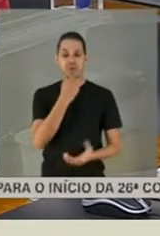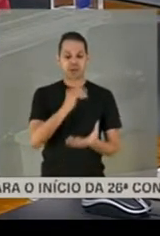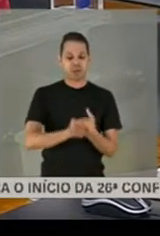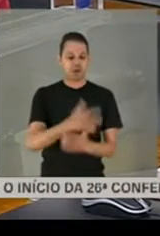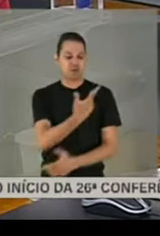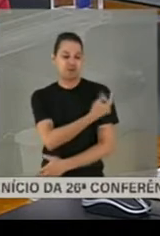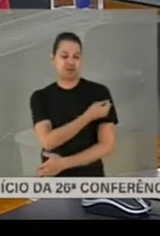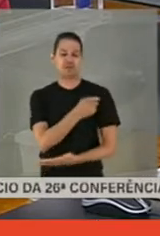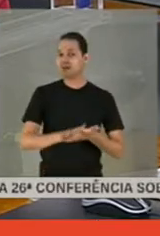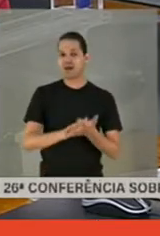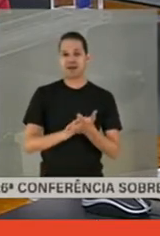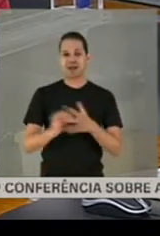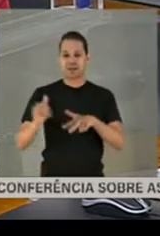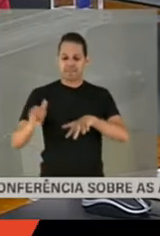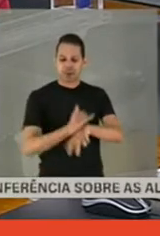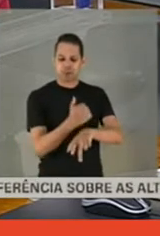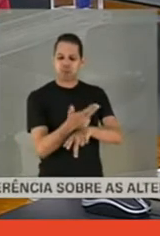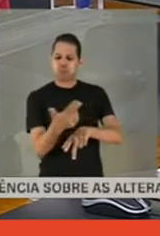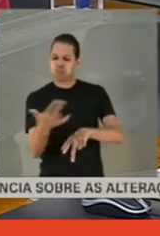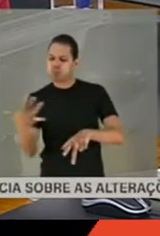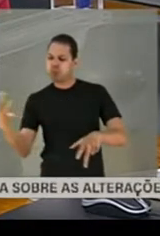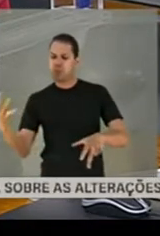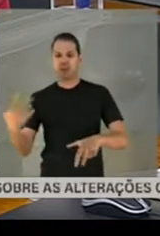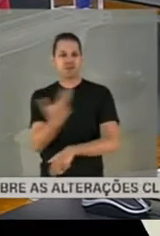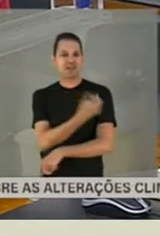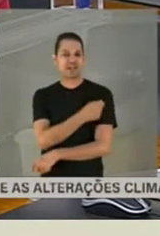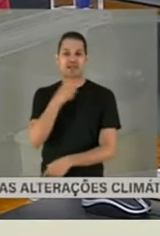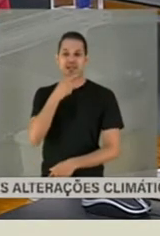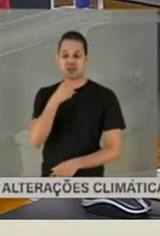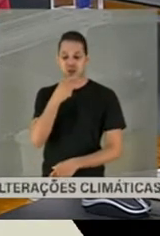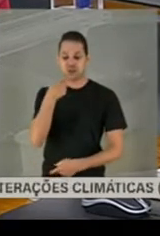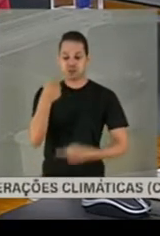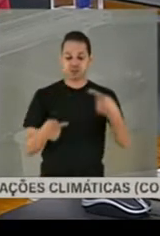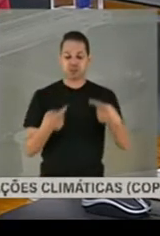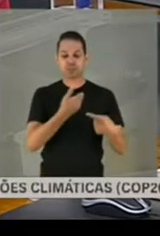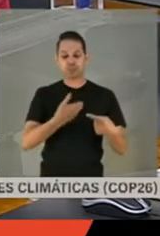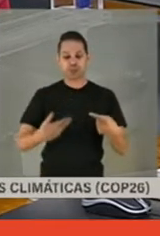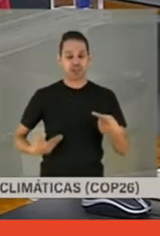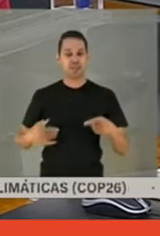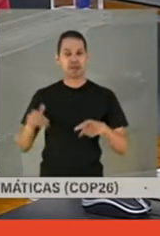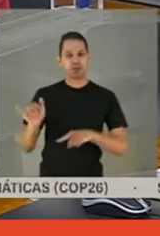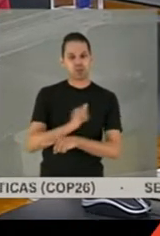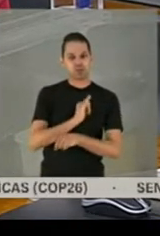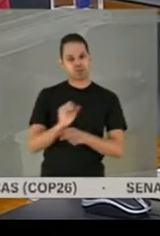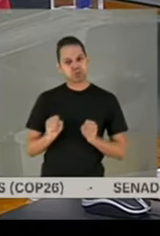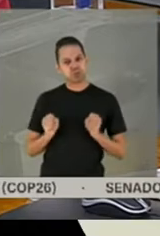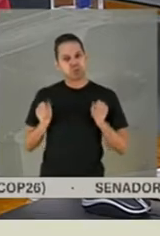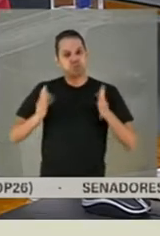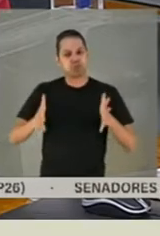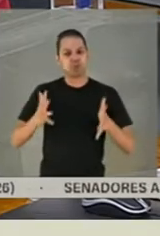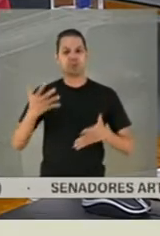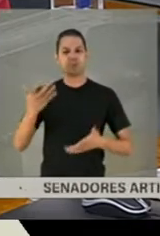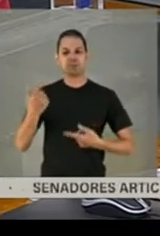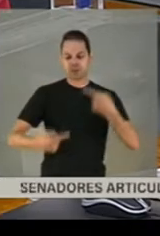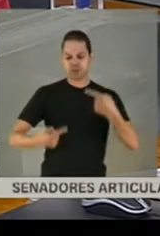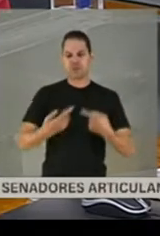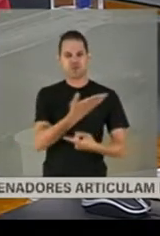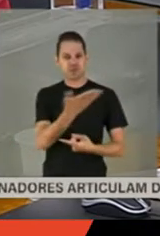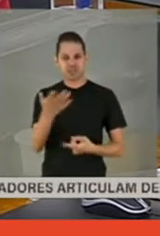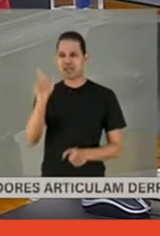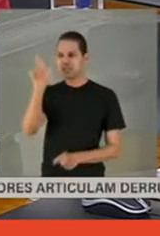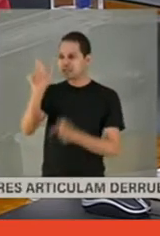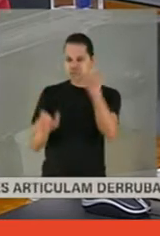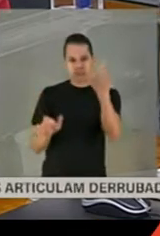para milhares de vítimas. Saúde pública depende de decisões políticas e de ações políticas. Vocês escutaram